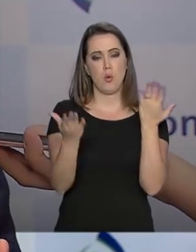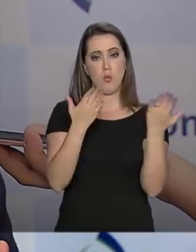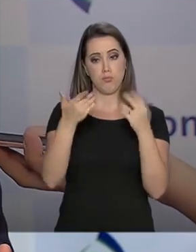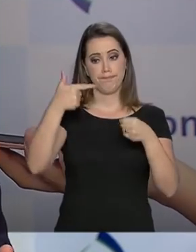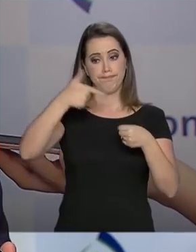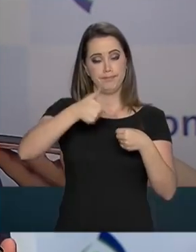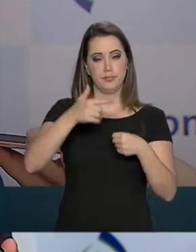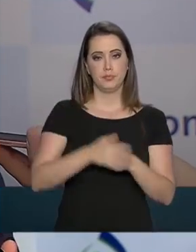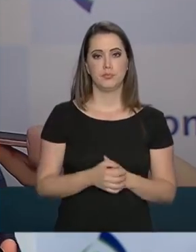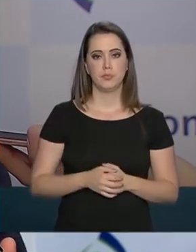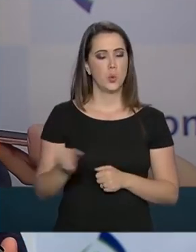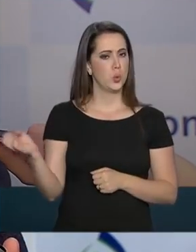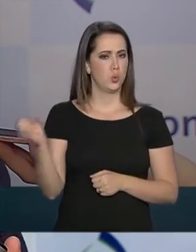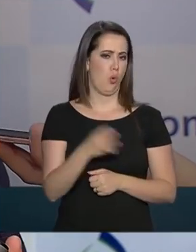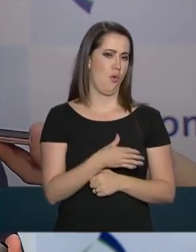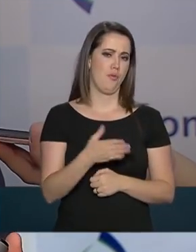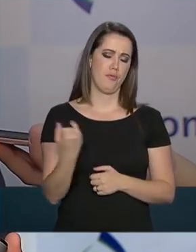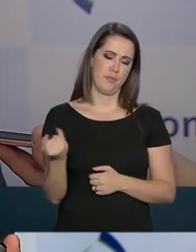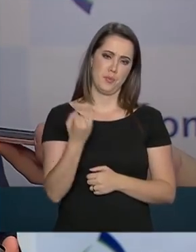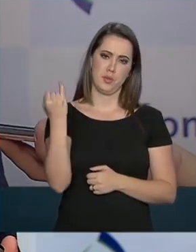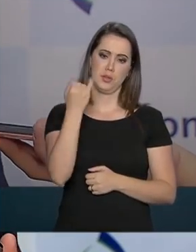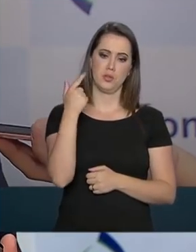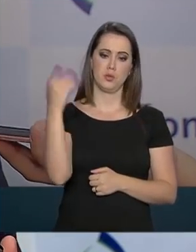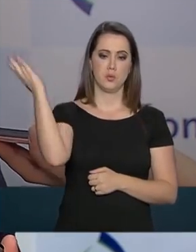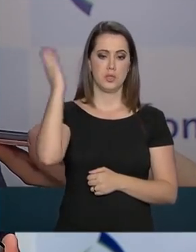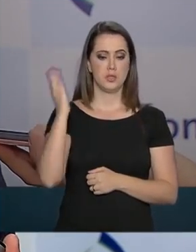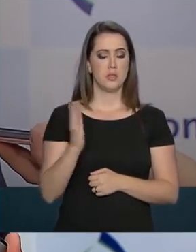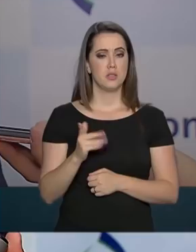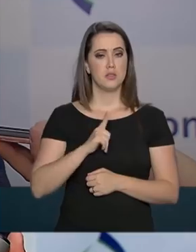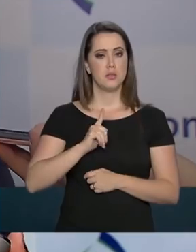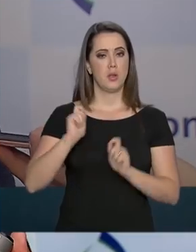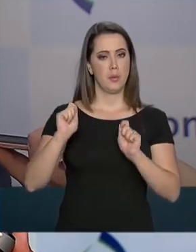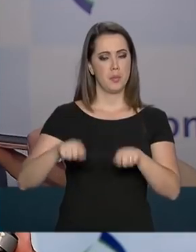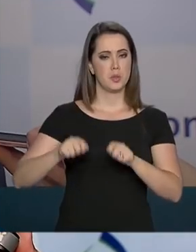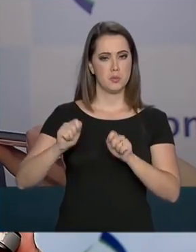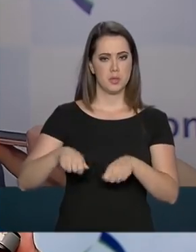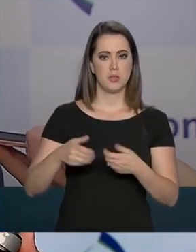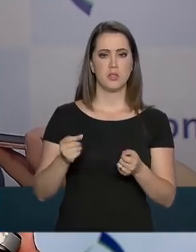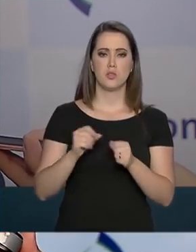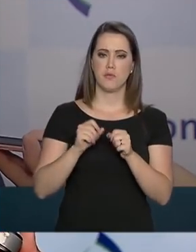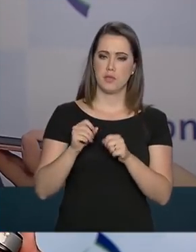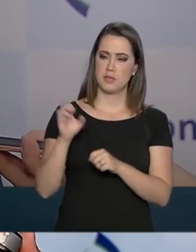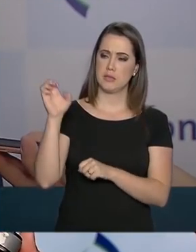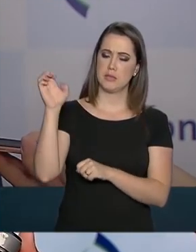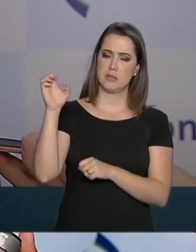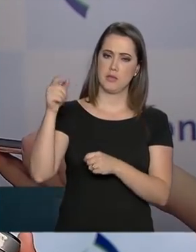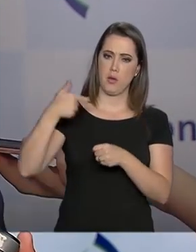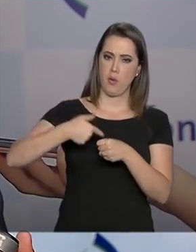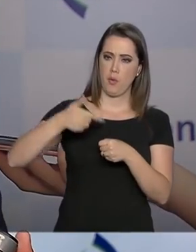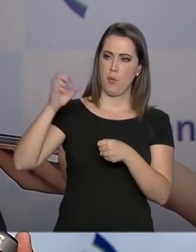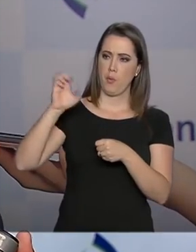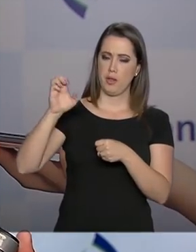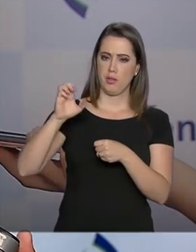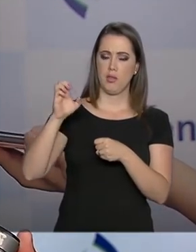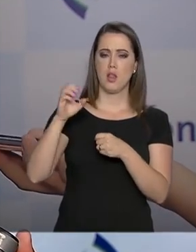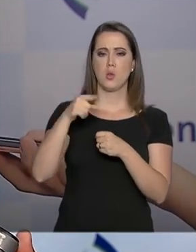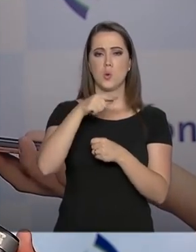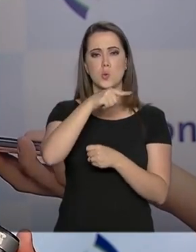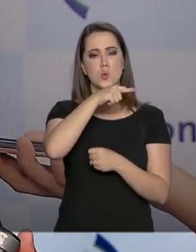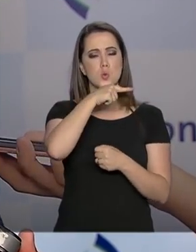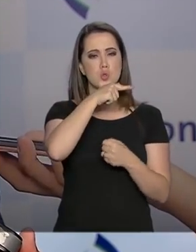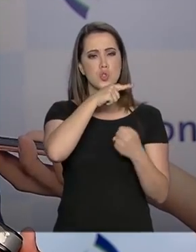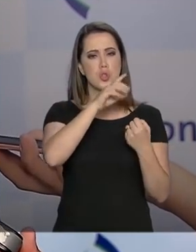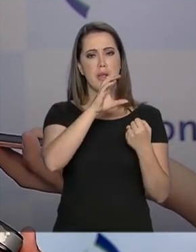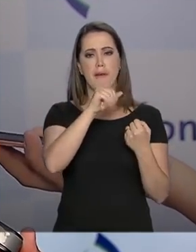É um novo negócio, ou seja, nós temos, o Brasil tem a possibilidade de fazer etanol de milho, fazer etanol de cana e no futuro